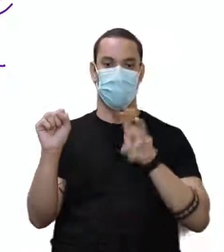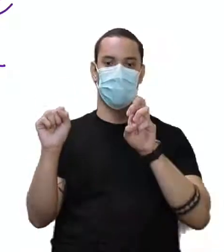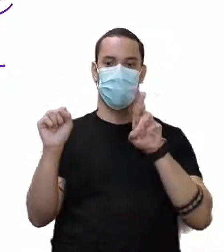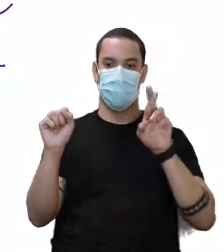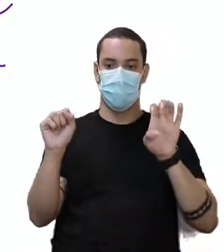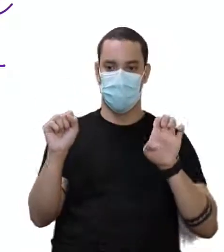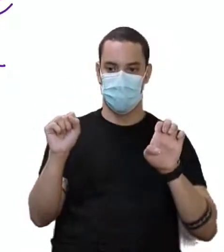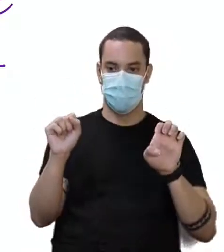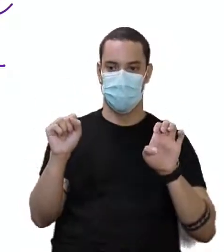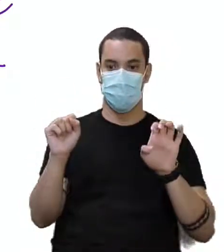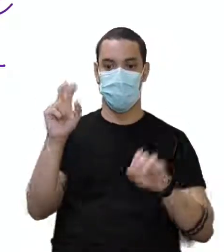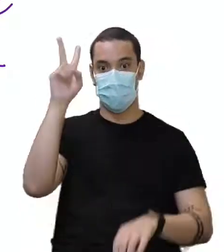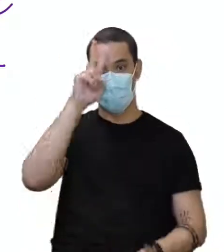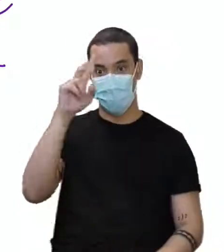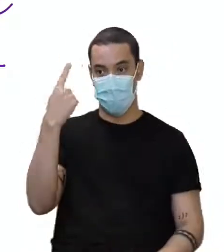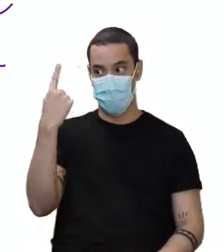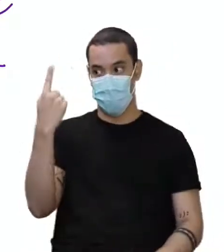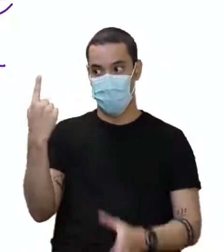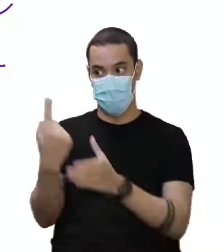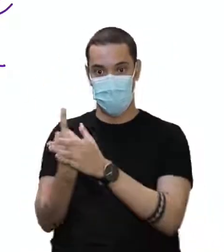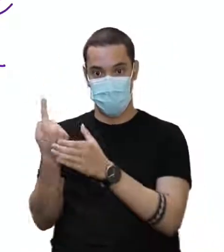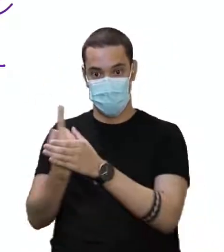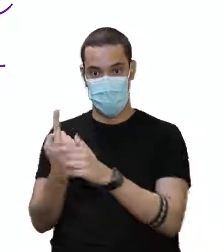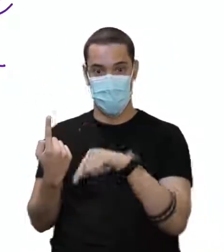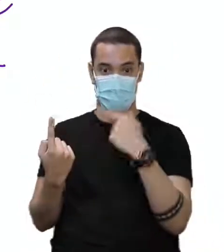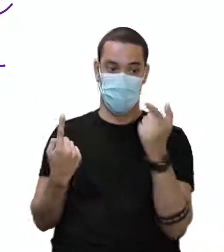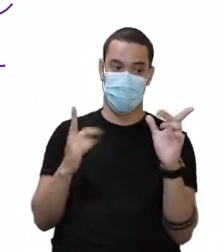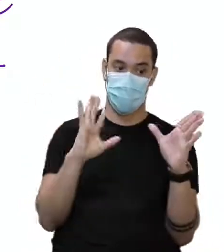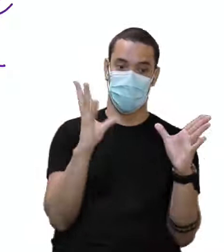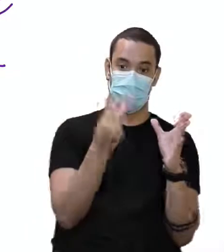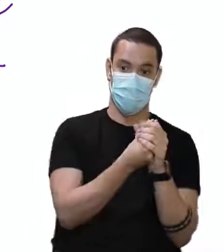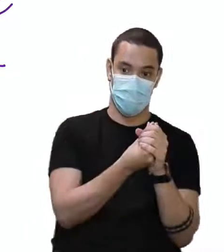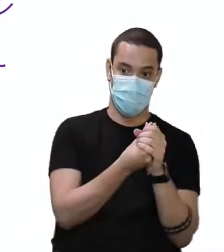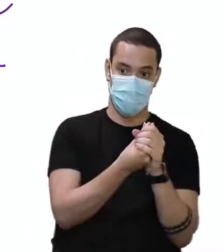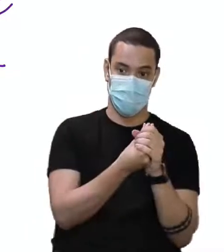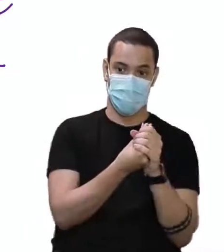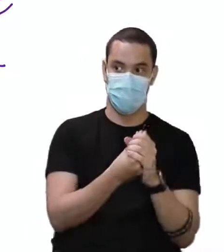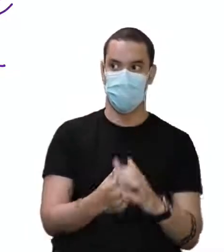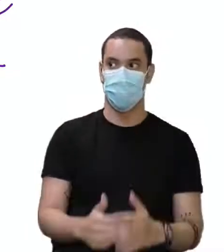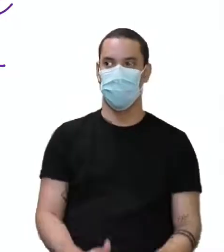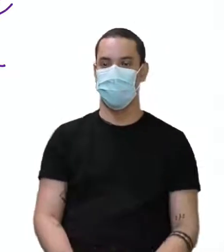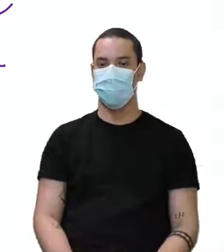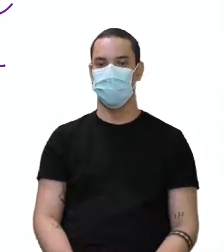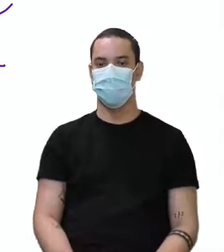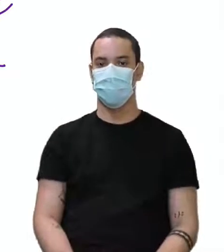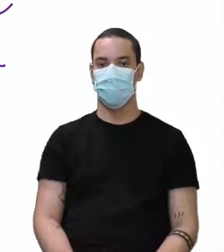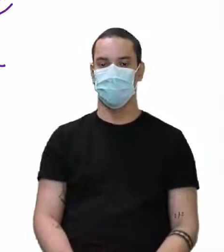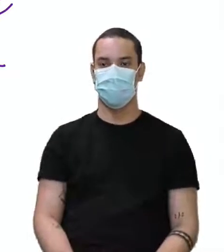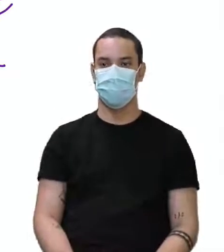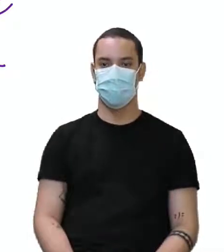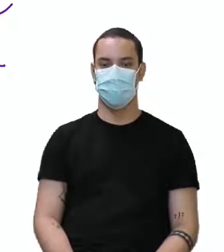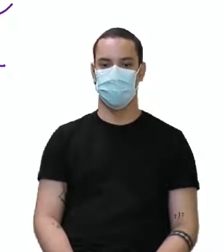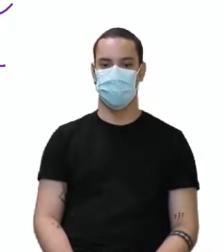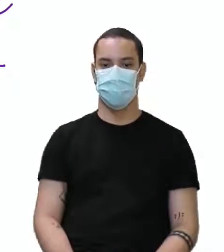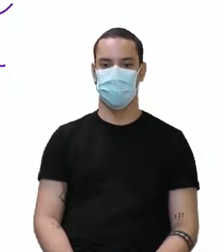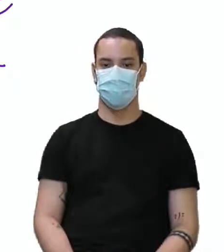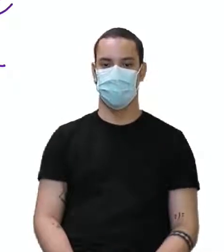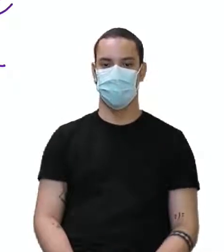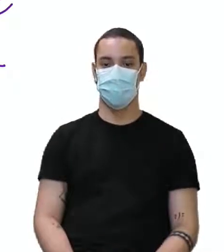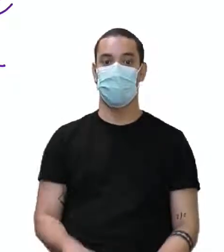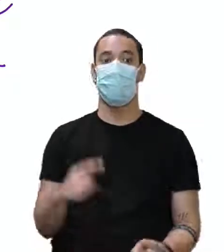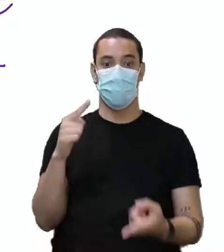Lembra que o was é no plural, no plural teacher, no singular, e o were é do plural.